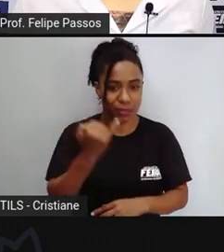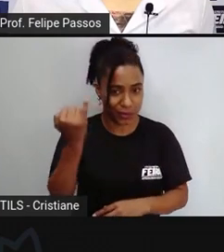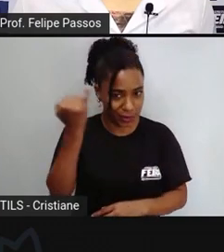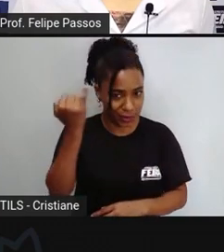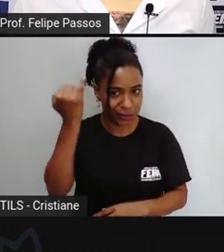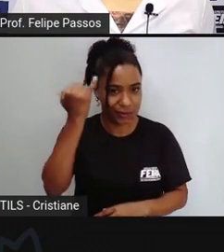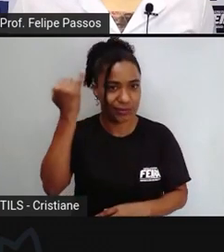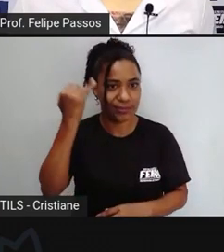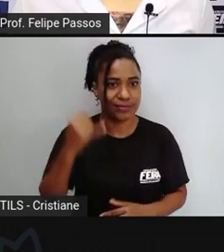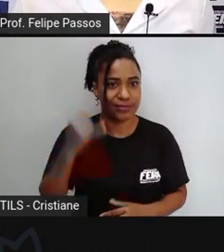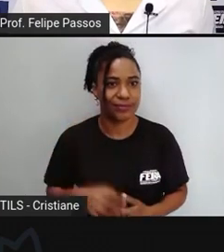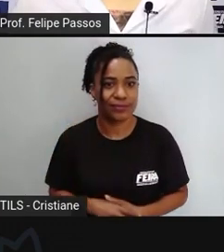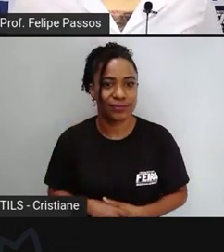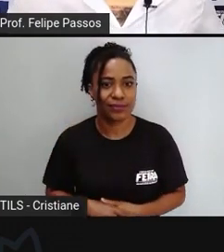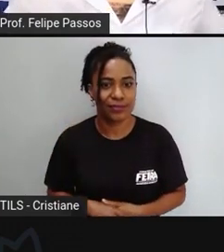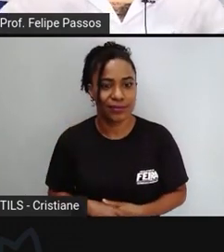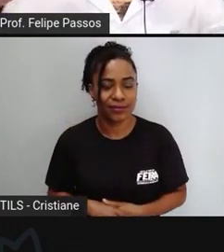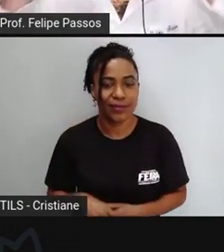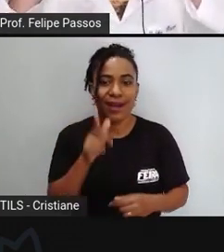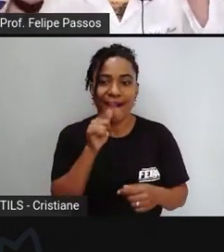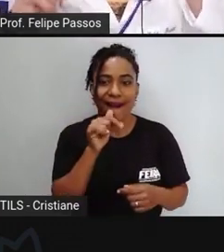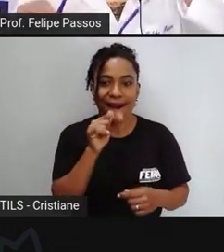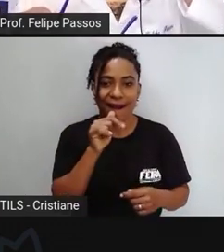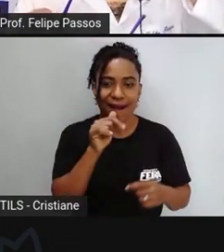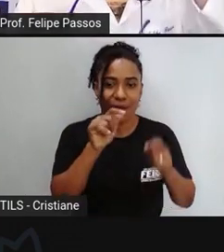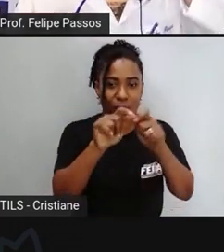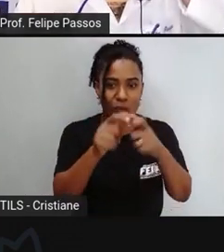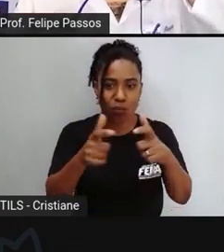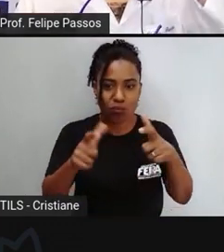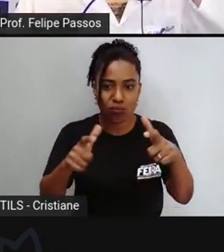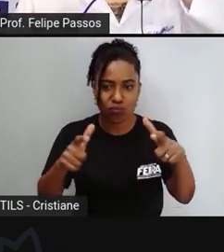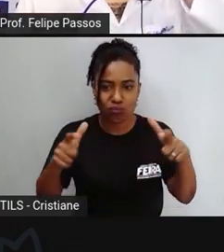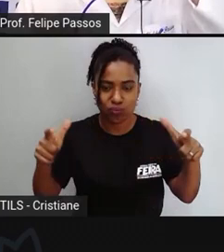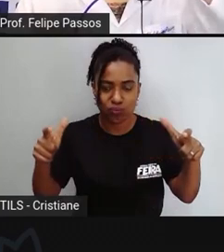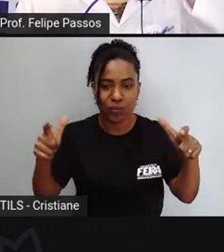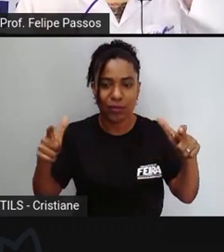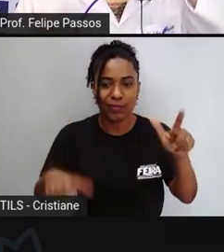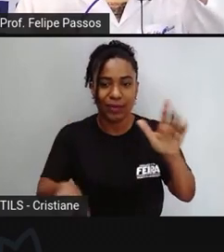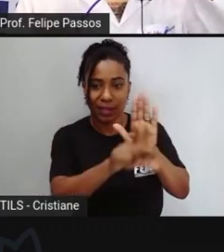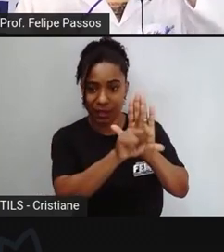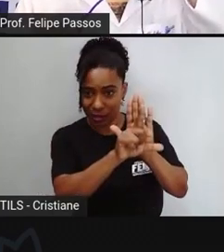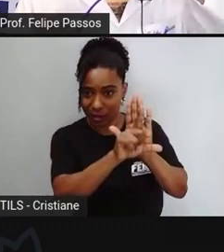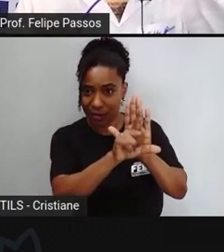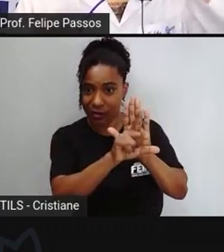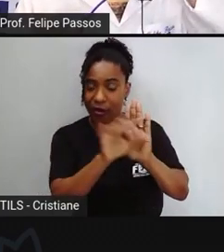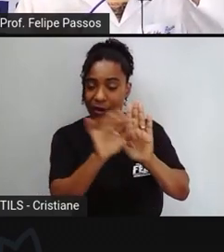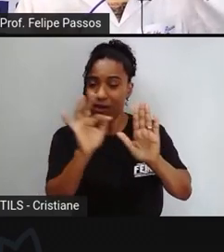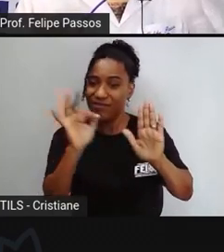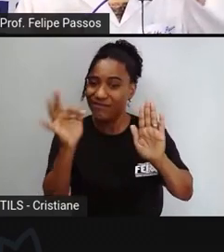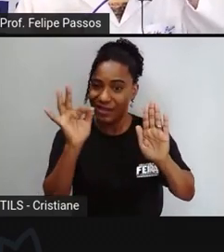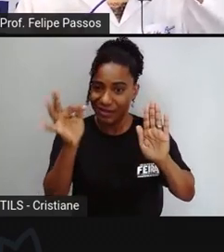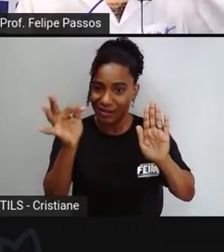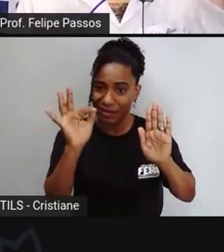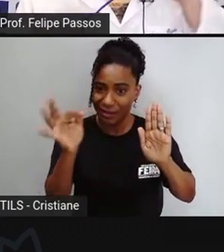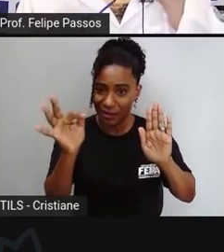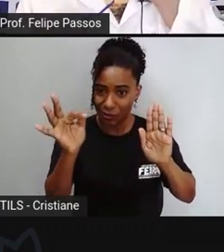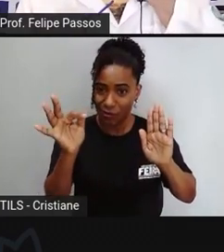as lagoas pela legislação federal pelo próprio